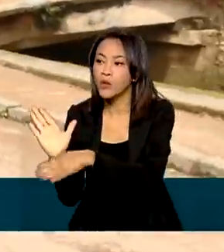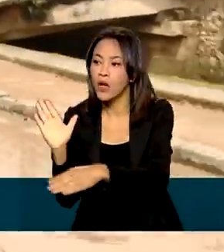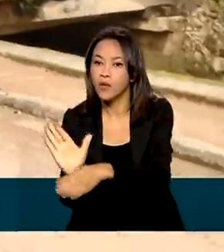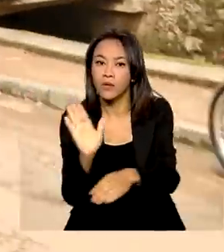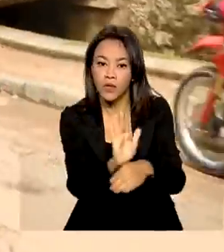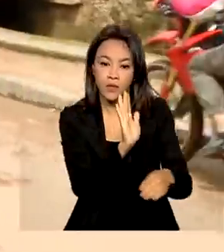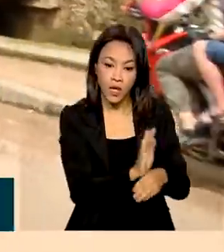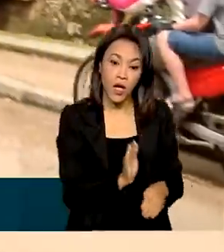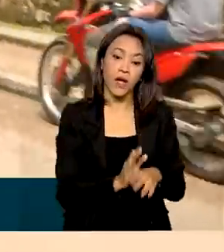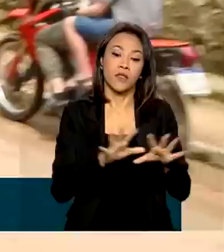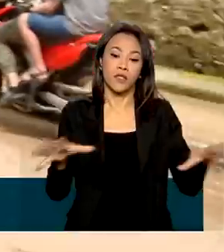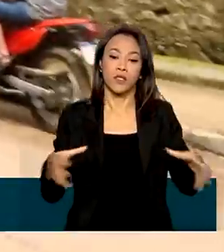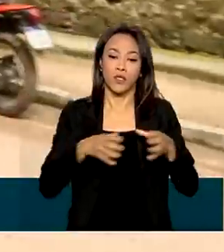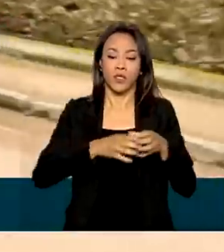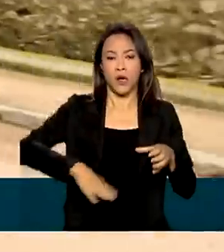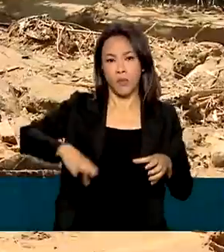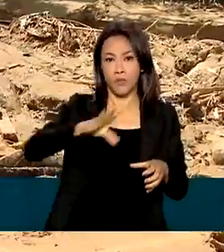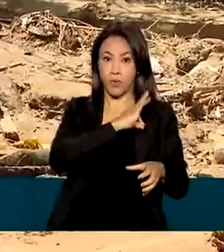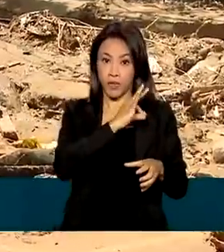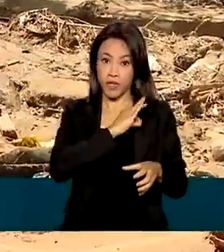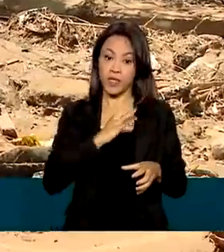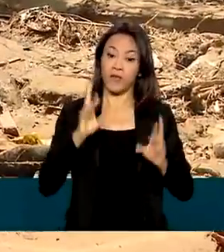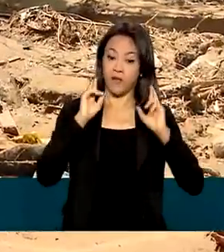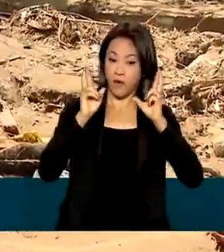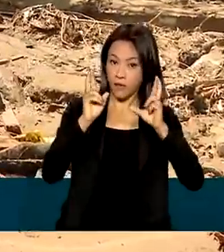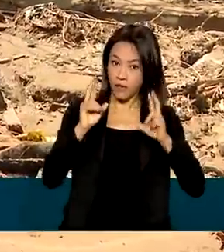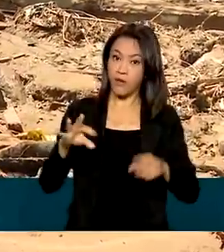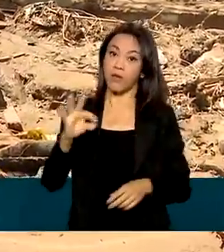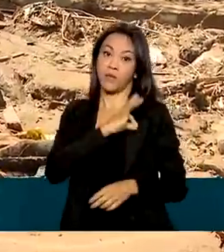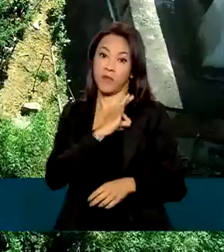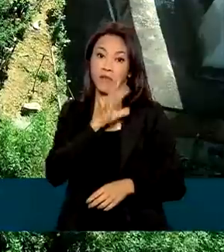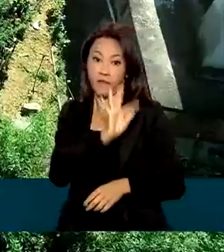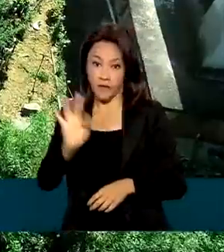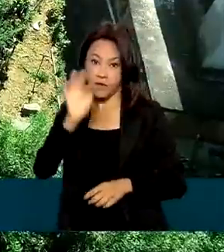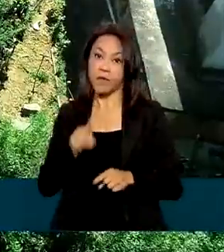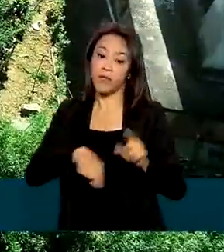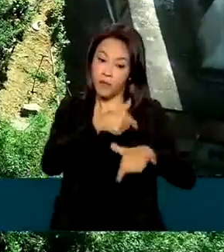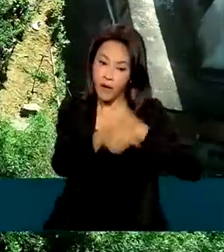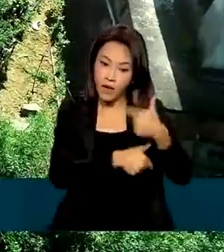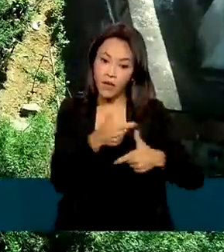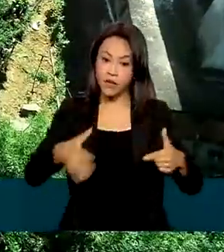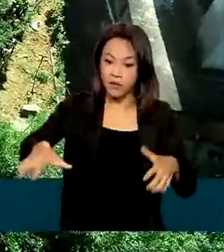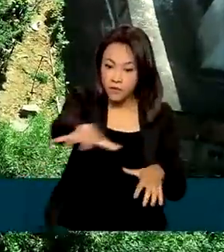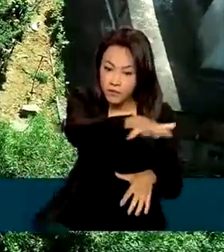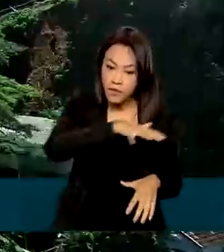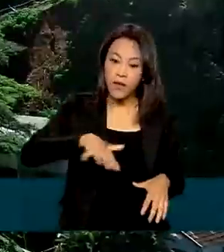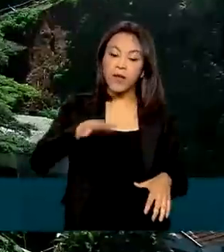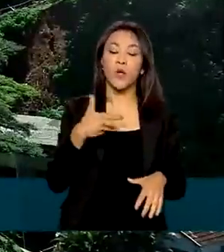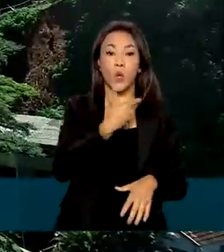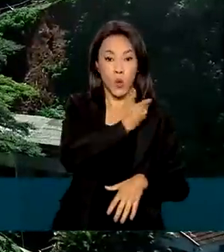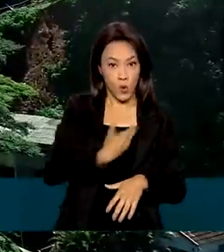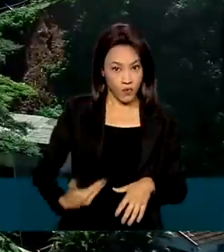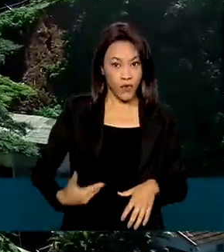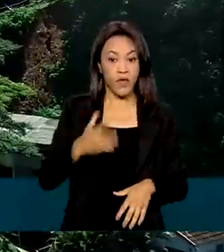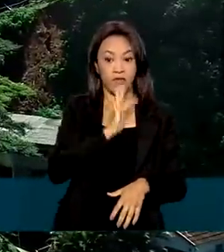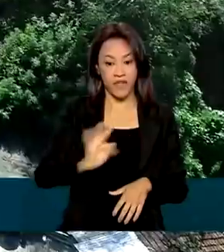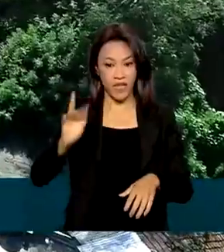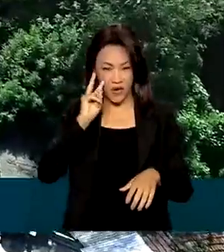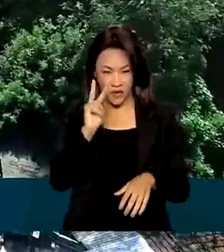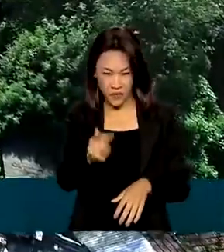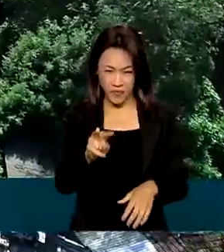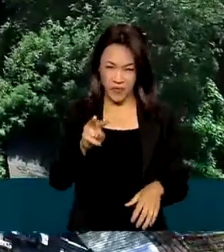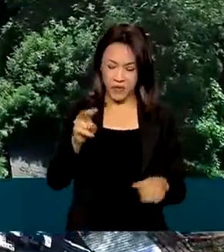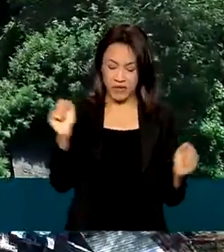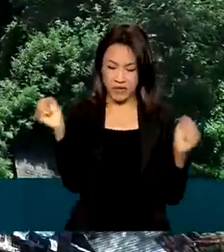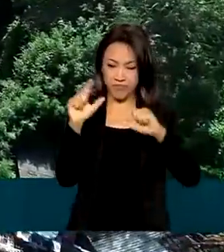Armadas e Polícia Rodoviária Federal também atuam na região. Nessa quinta-feira, o governo federal reconheceu o estado de